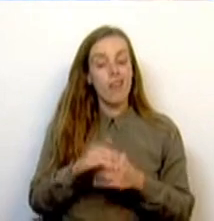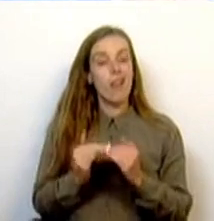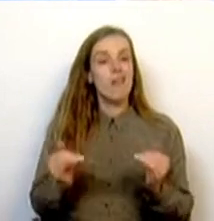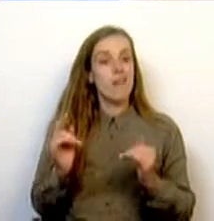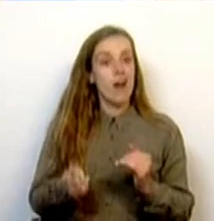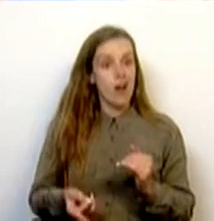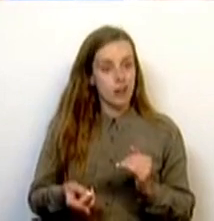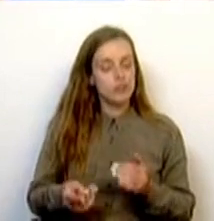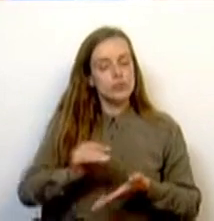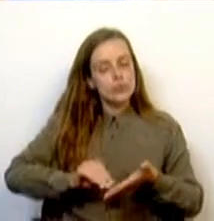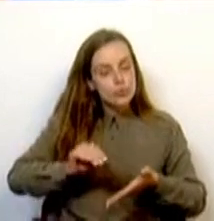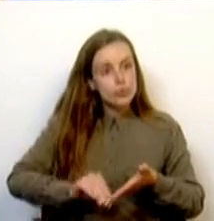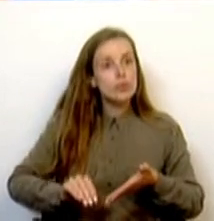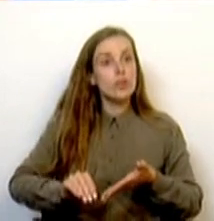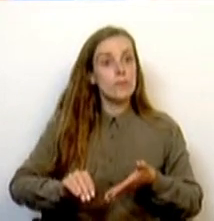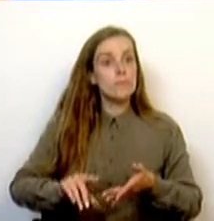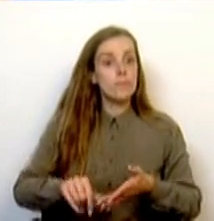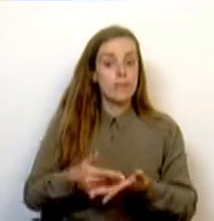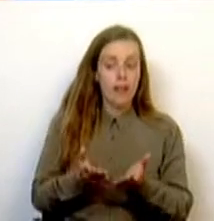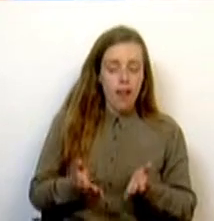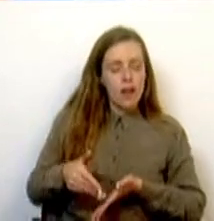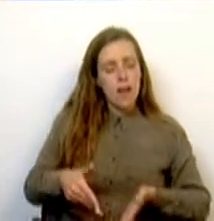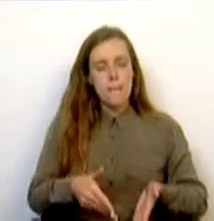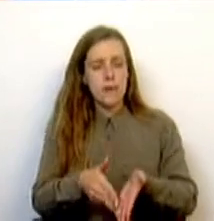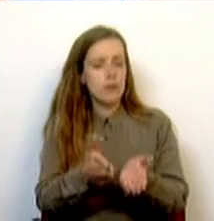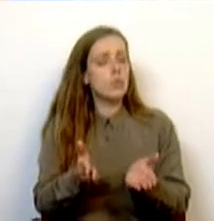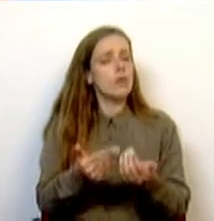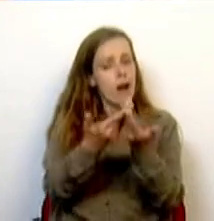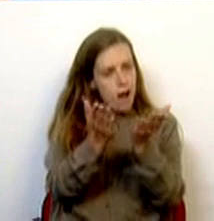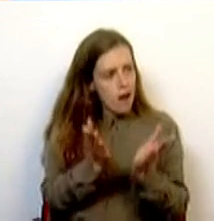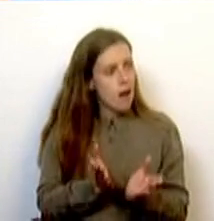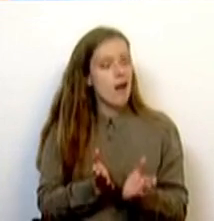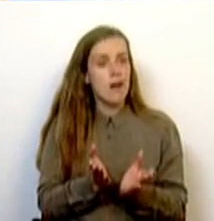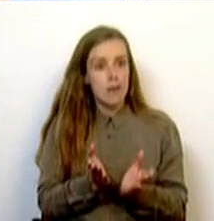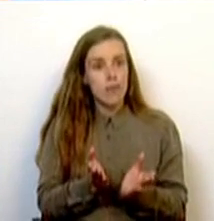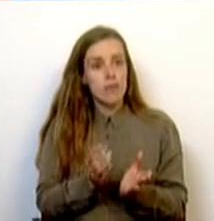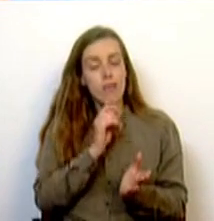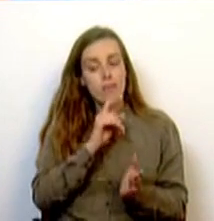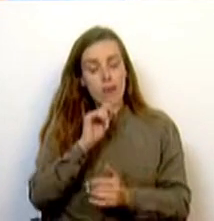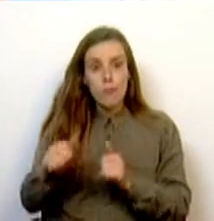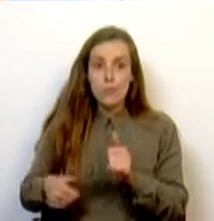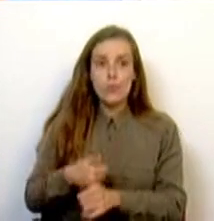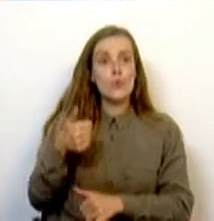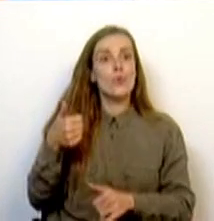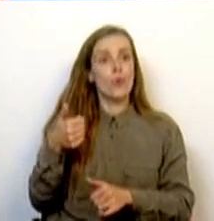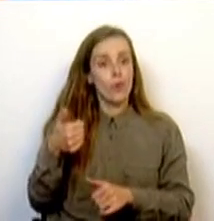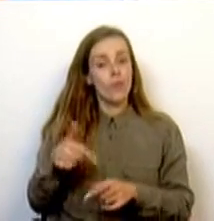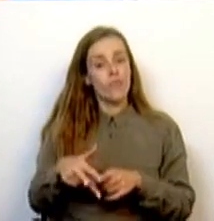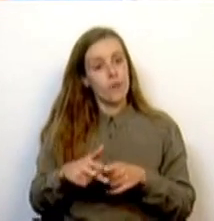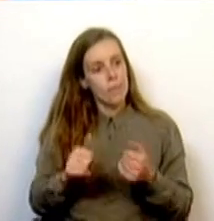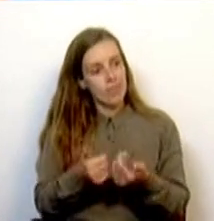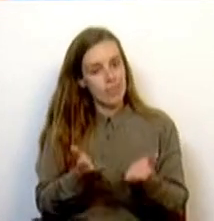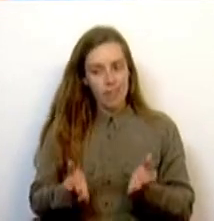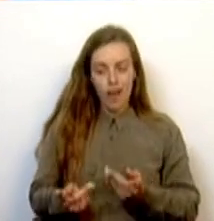secretarias. E, portanto, temos aqui um caminho aberto para podermos melhorar e darmos ferramentas